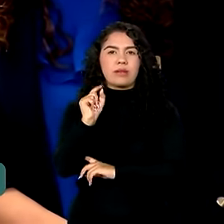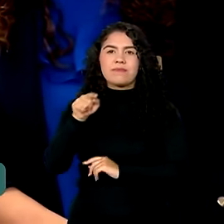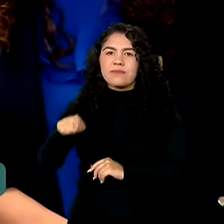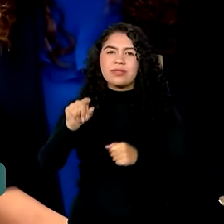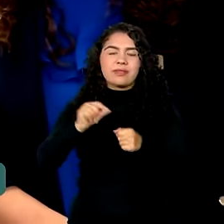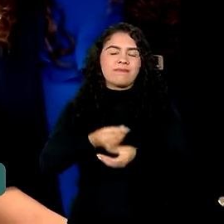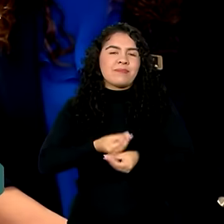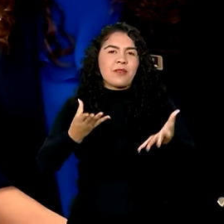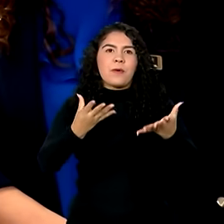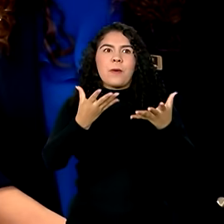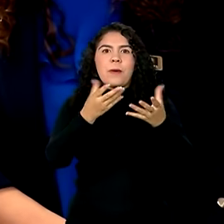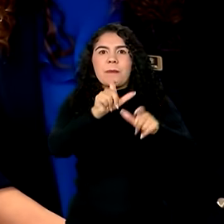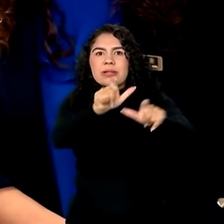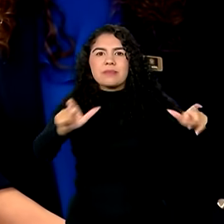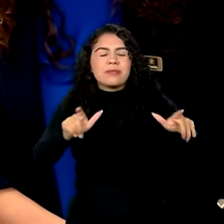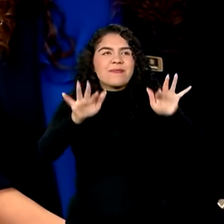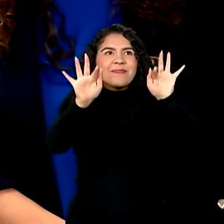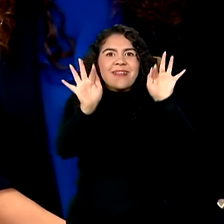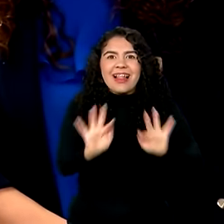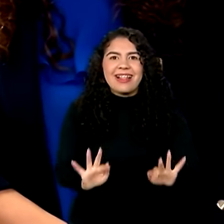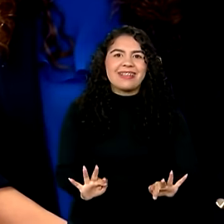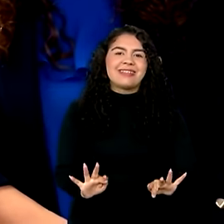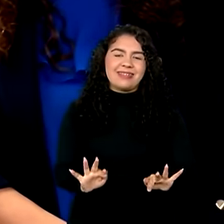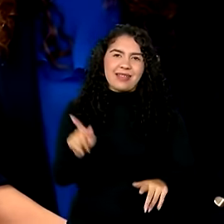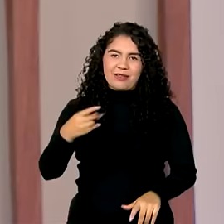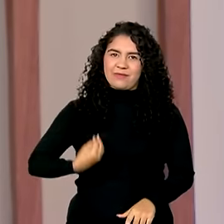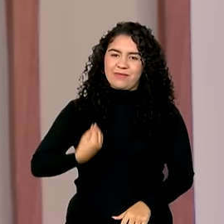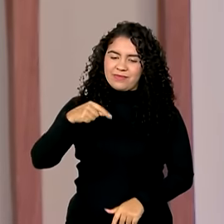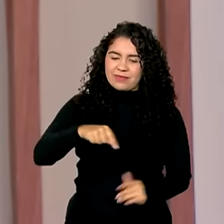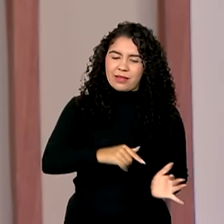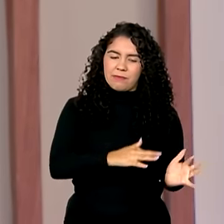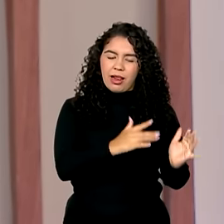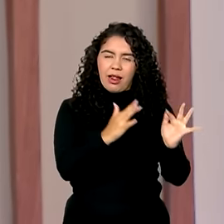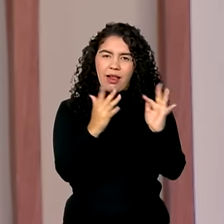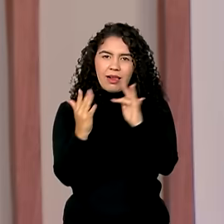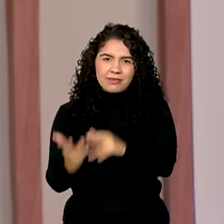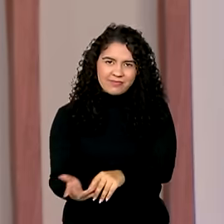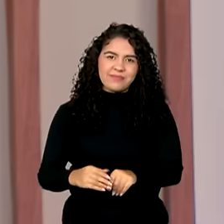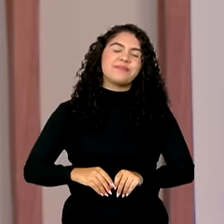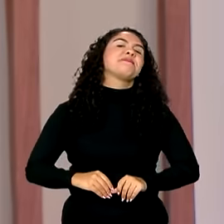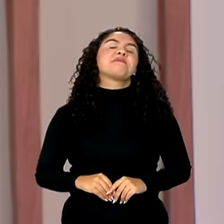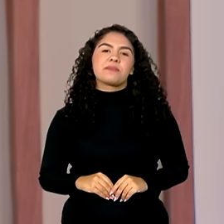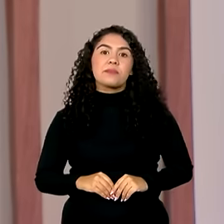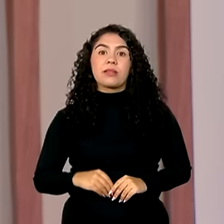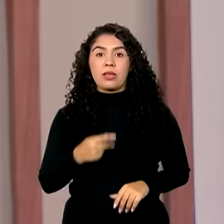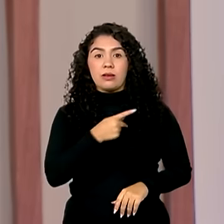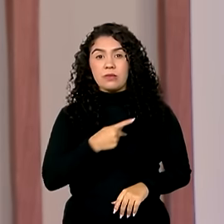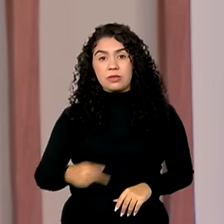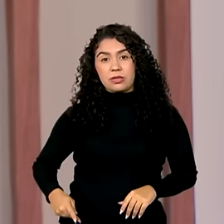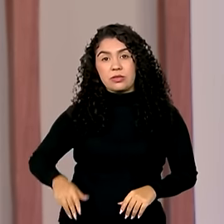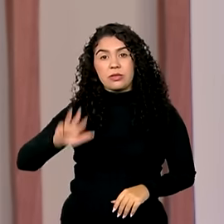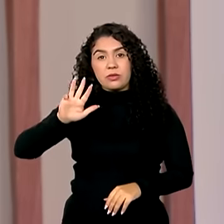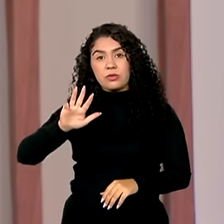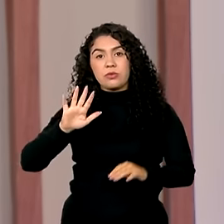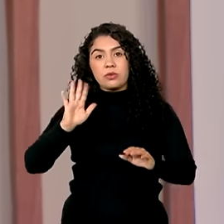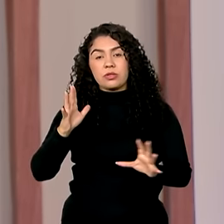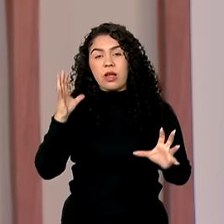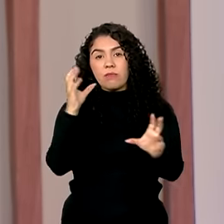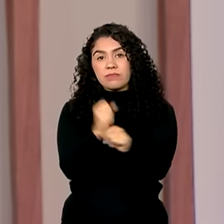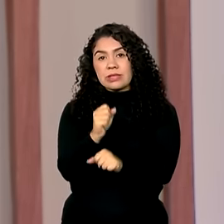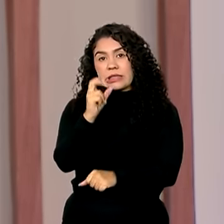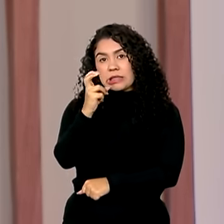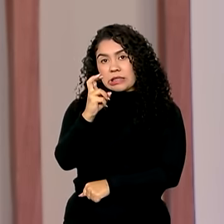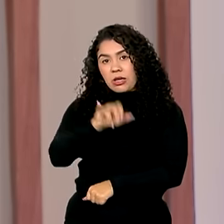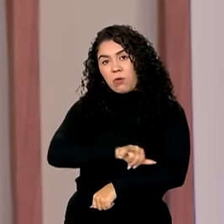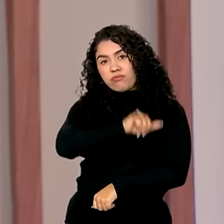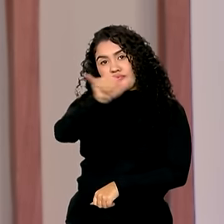gente feliz na sua passagem pelo planeta Terra. E o presidente Lula fez a quinta viagem ao Rio Grande do